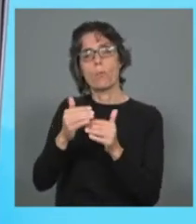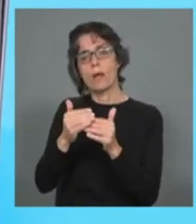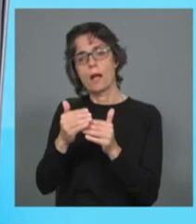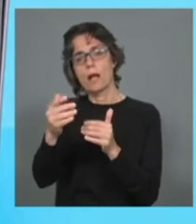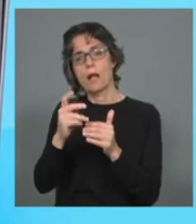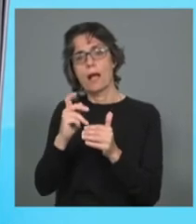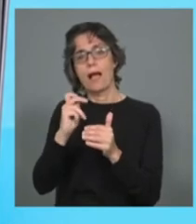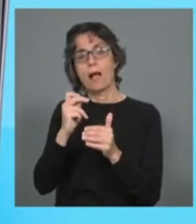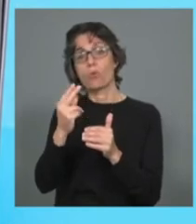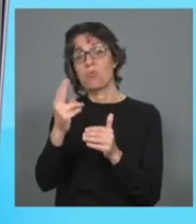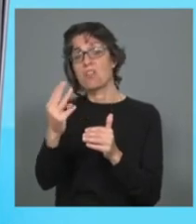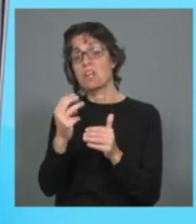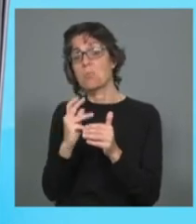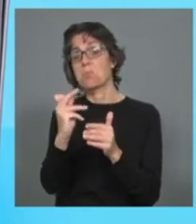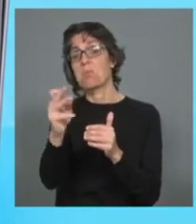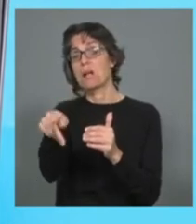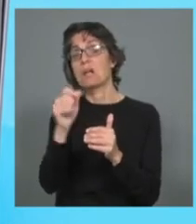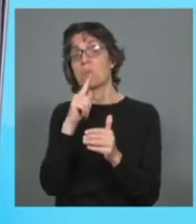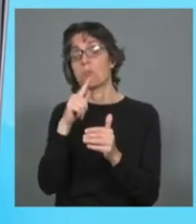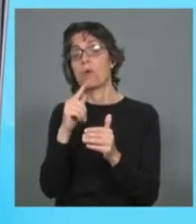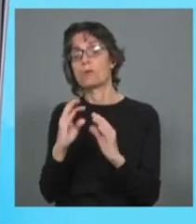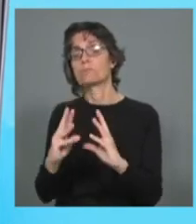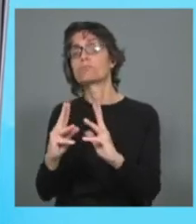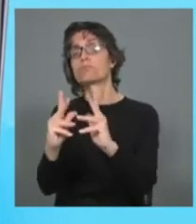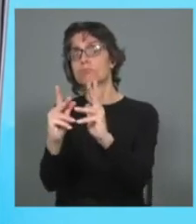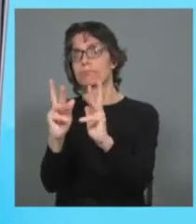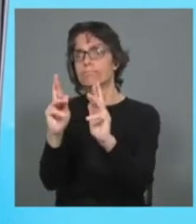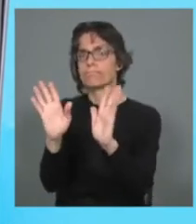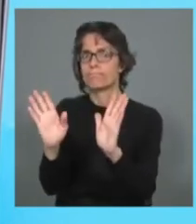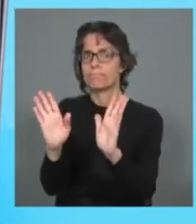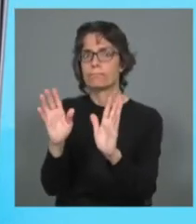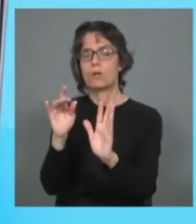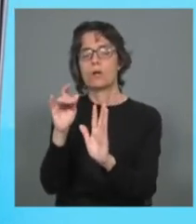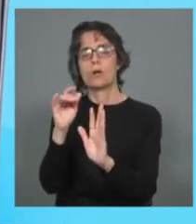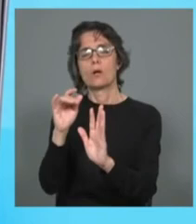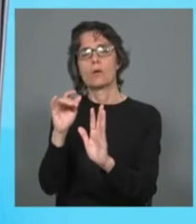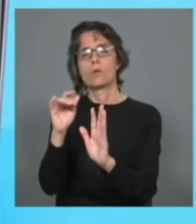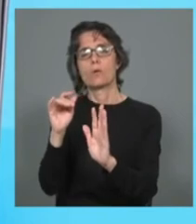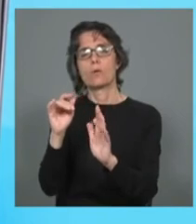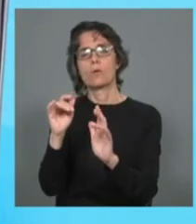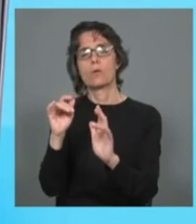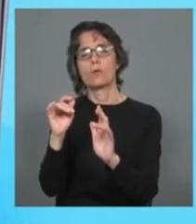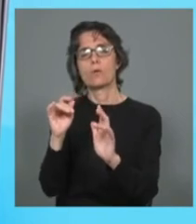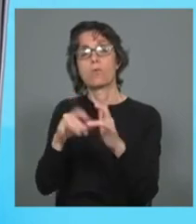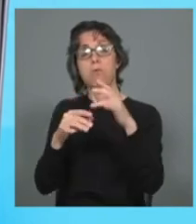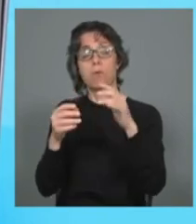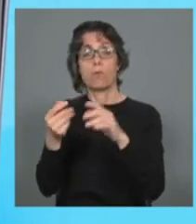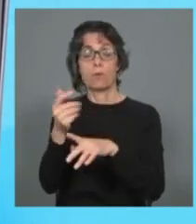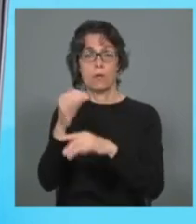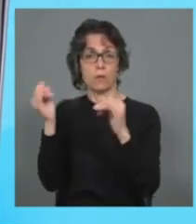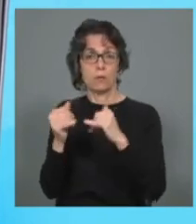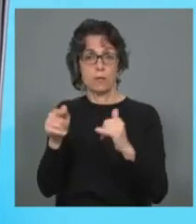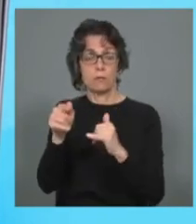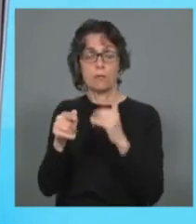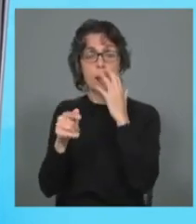desenvolver-se, com a ajuda do Fundo Monetário Internacional e portanto com esses dois, três anos, portanto tentar apoiar